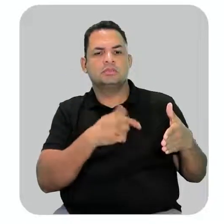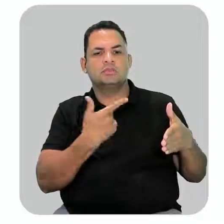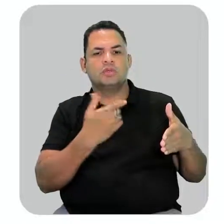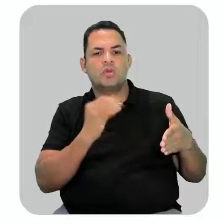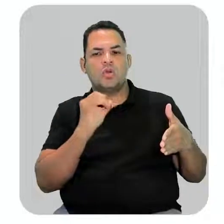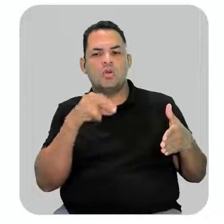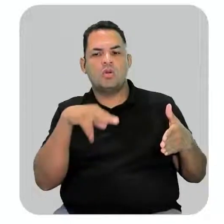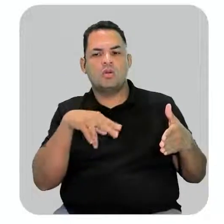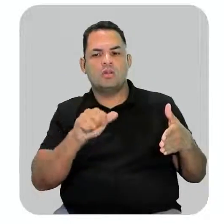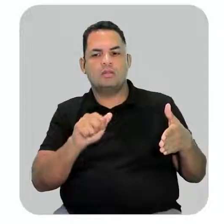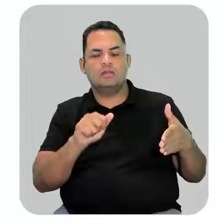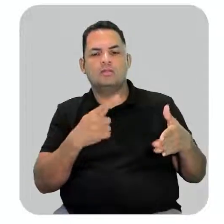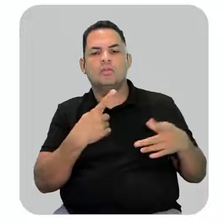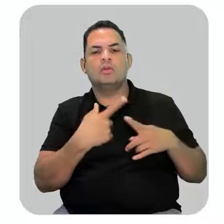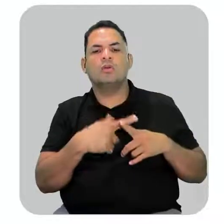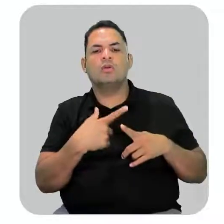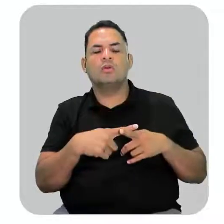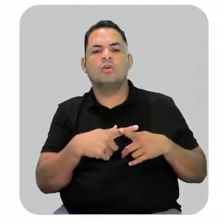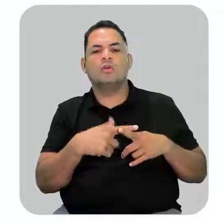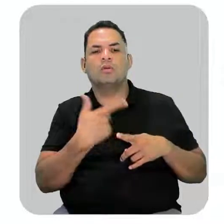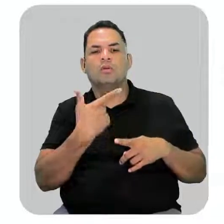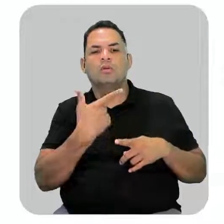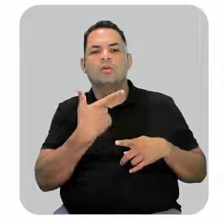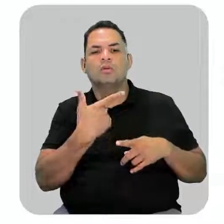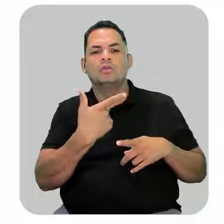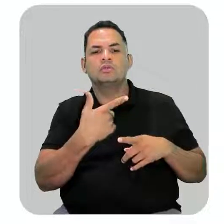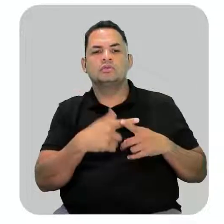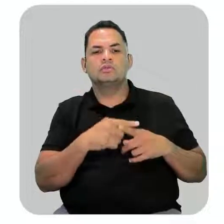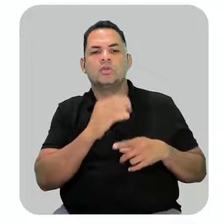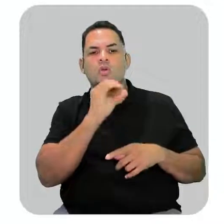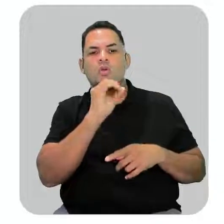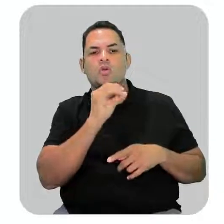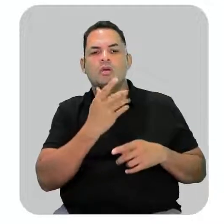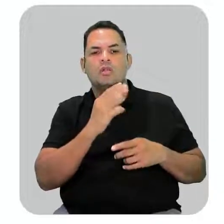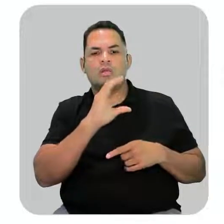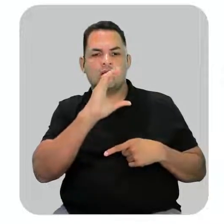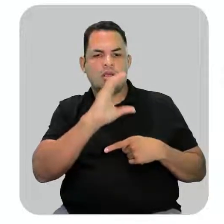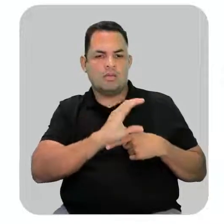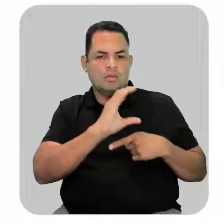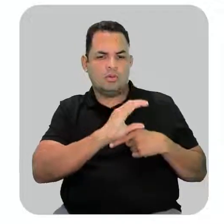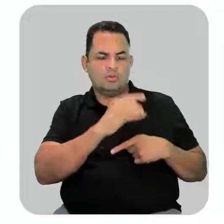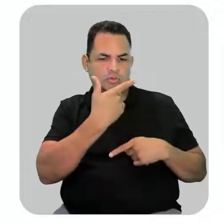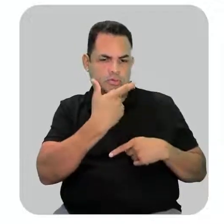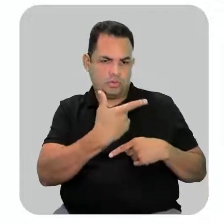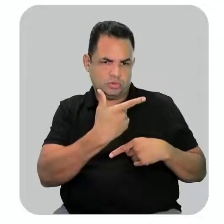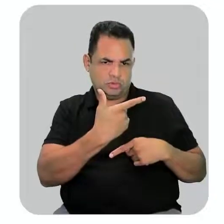-ona. Por que 2-ona? Porque a minha cetona está no carbono 2.